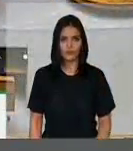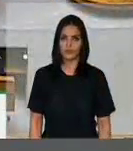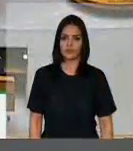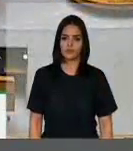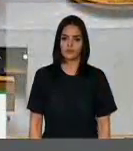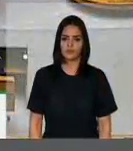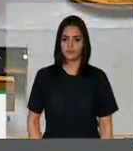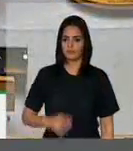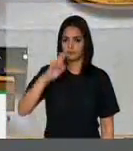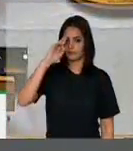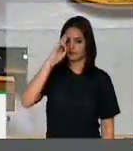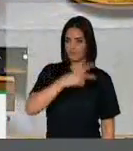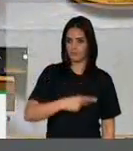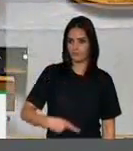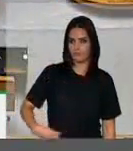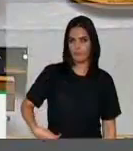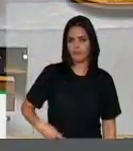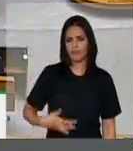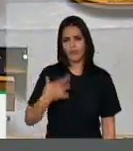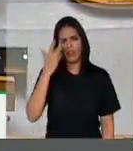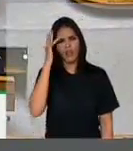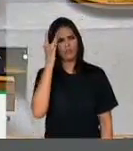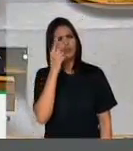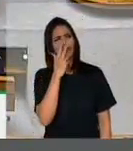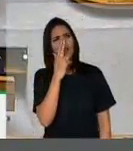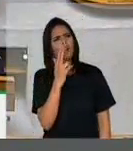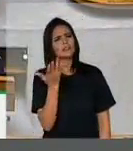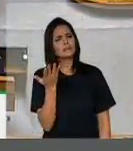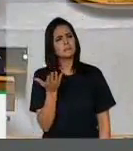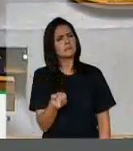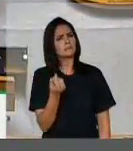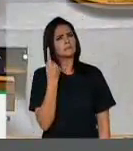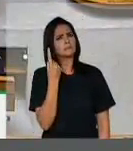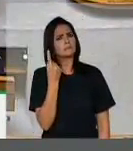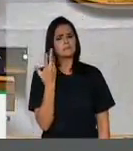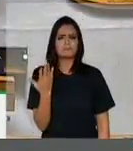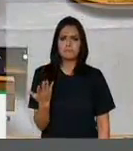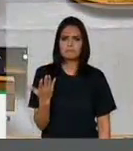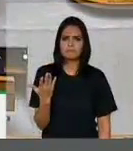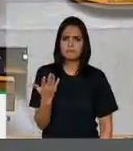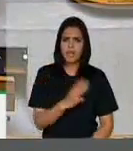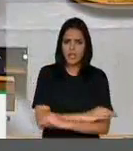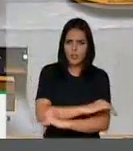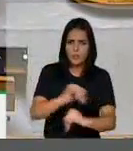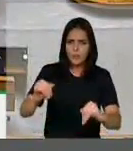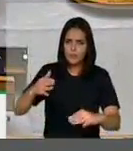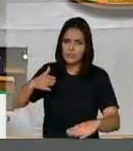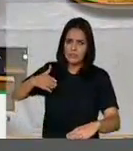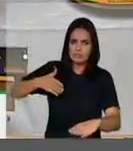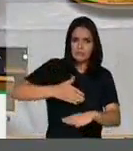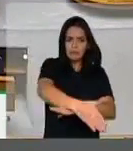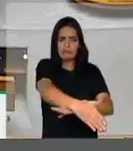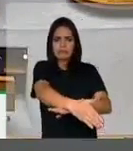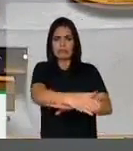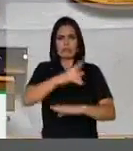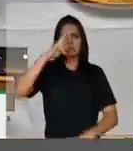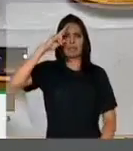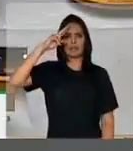Senhor presidente, eu acho curioso anunciarmos uma intervenção e